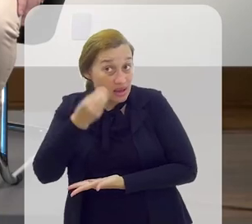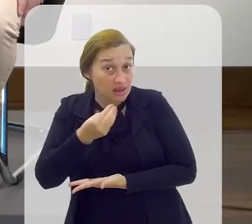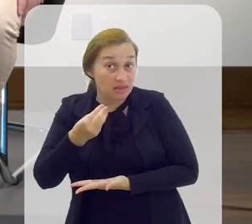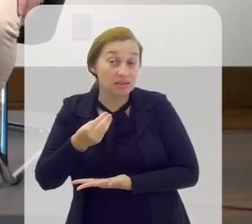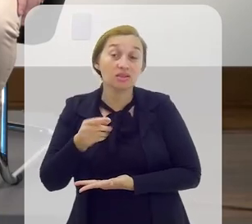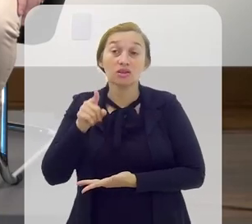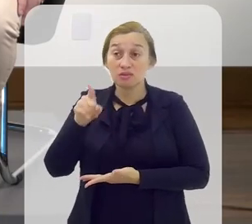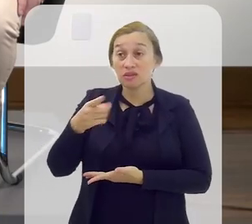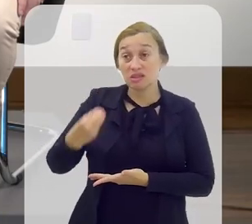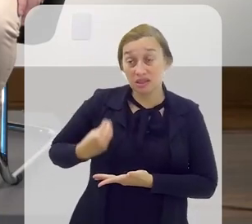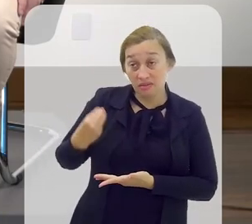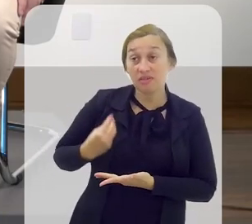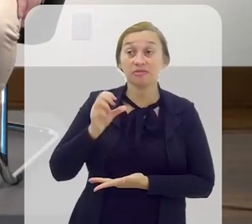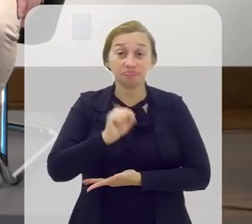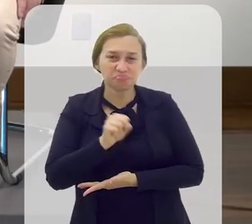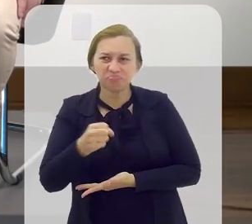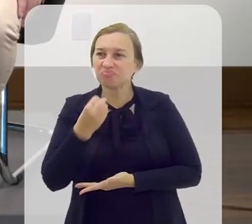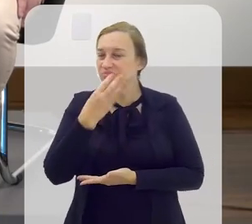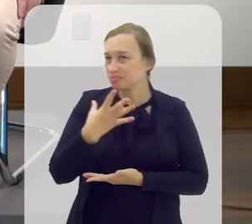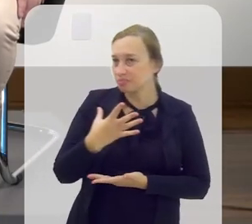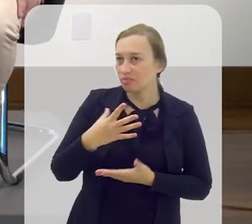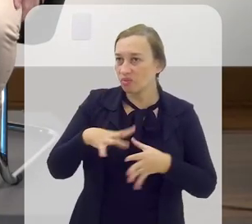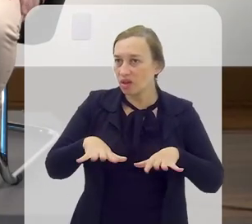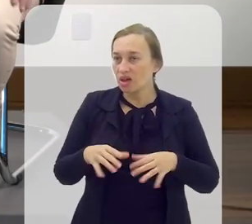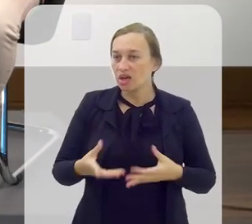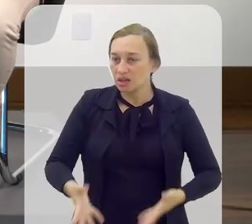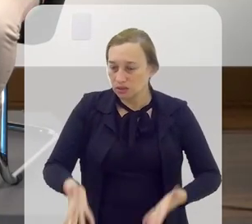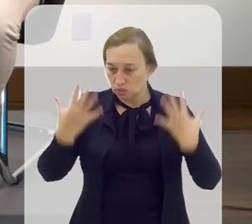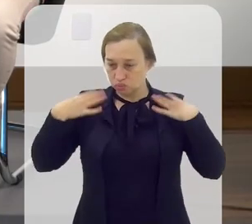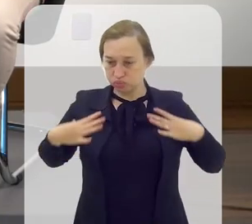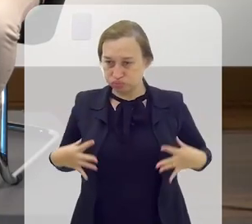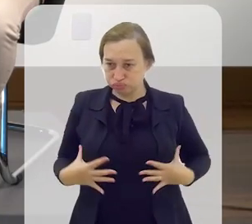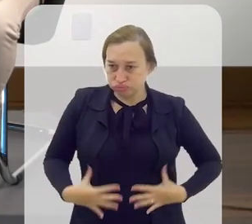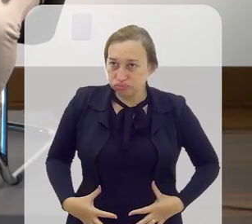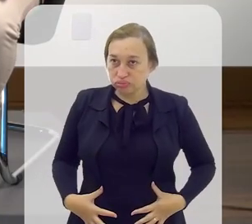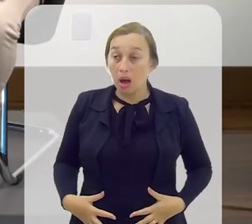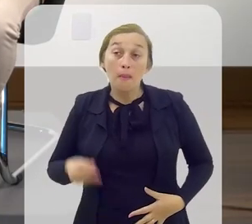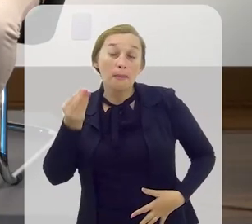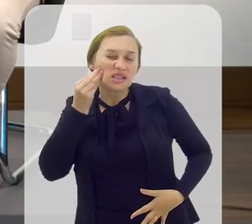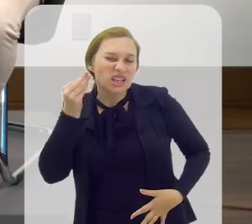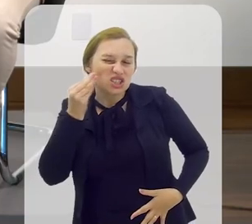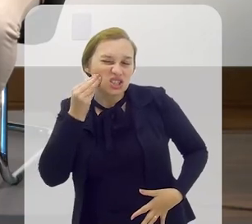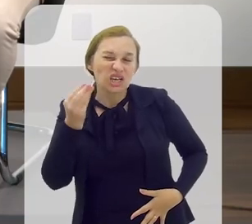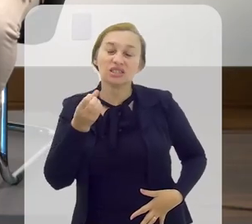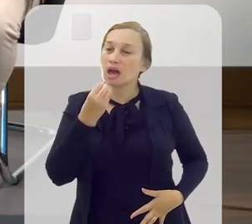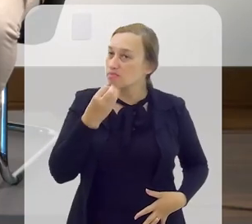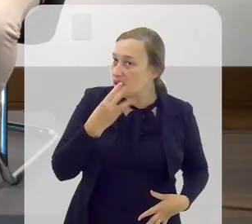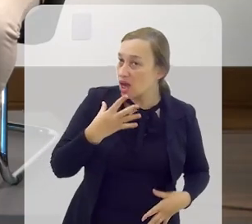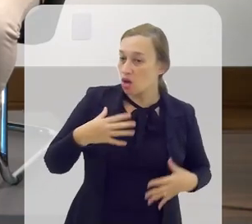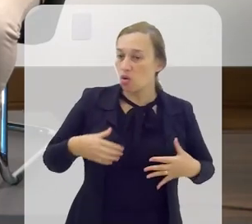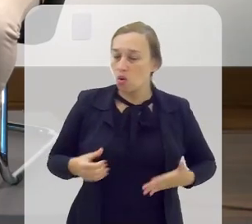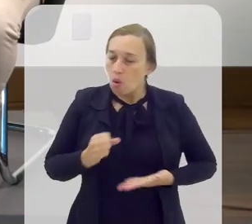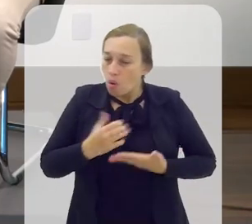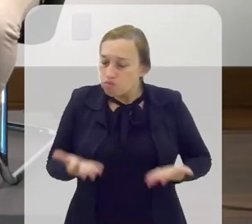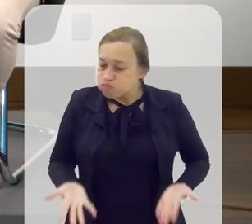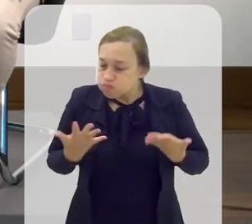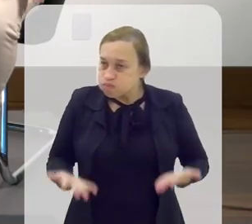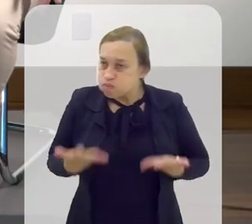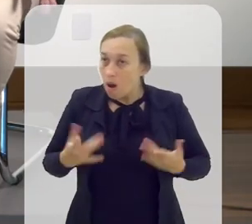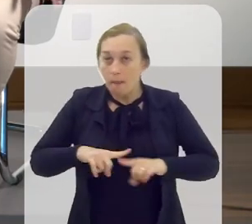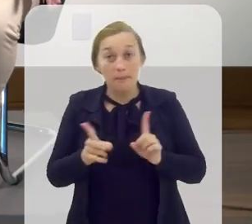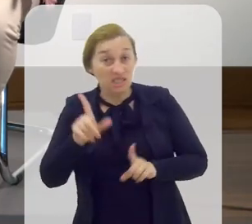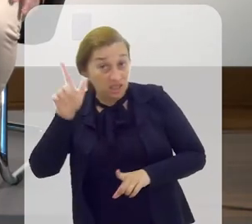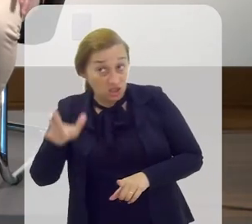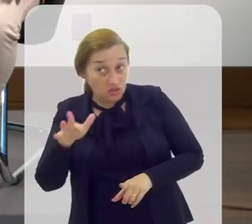viver a experiência daquilo que você está passando. porque a gente veste a fantasia dentro do barracão para testar se está tudo bem. A veste todas, o